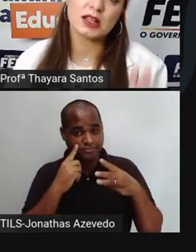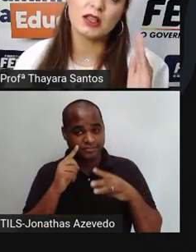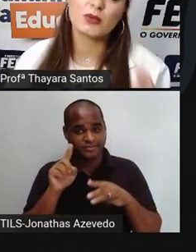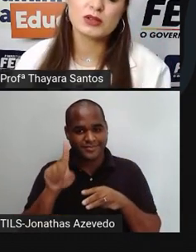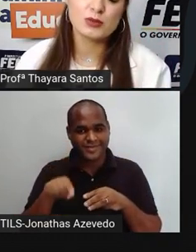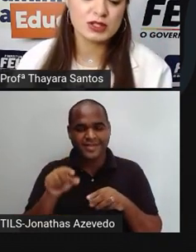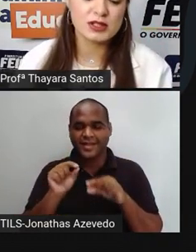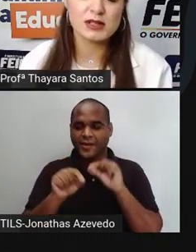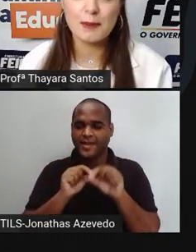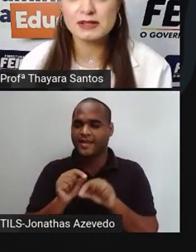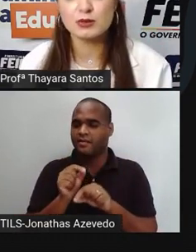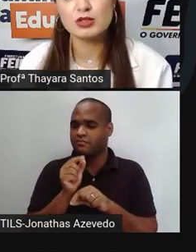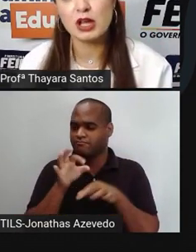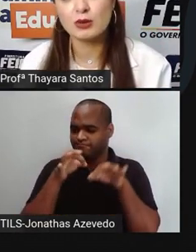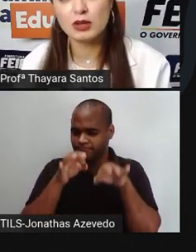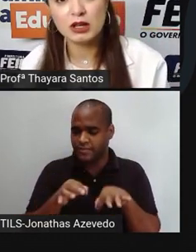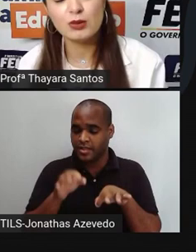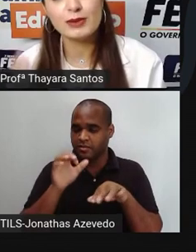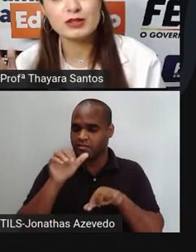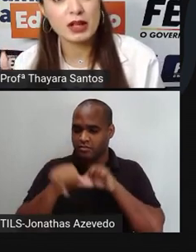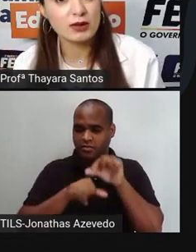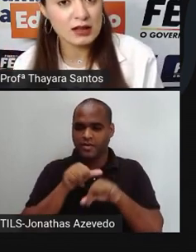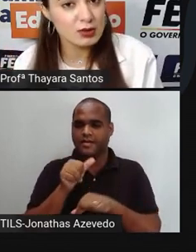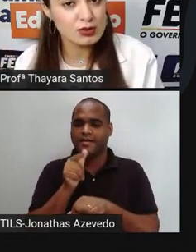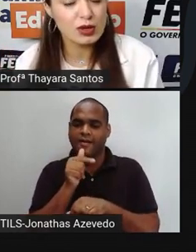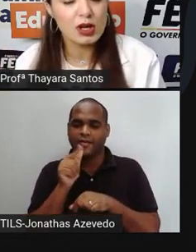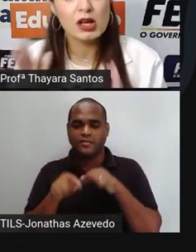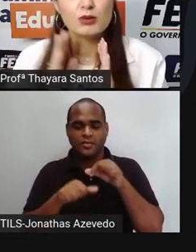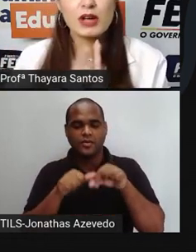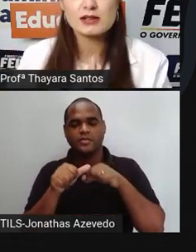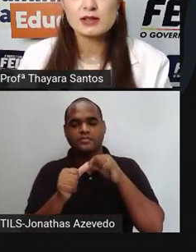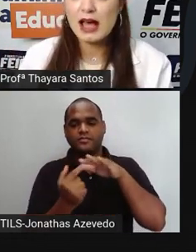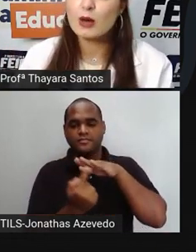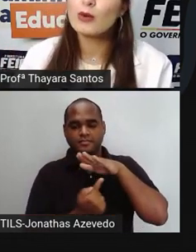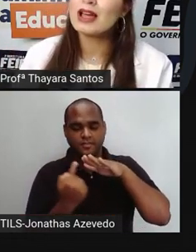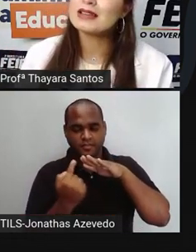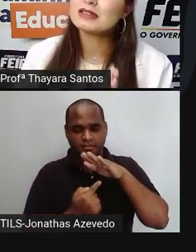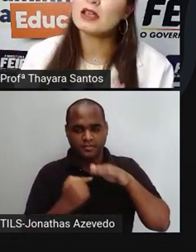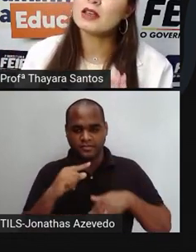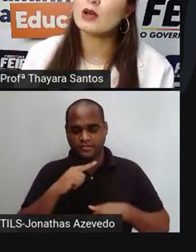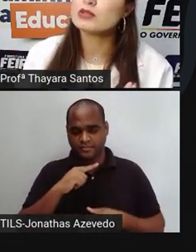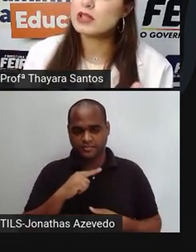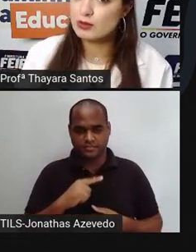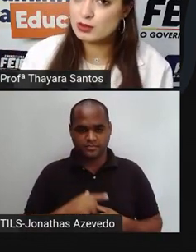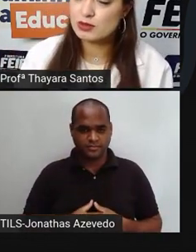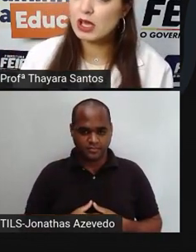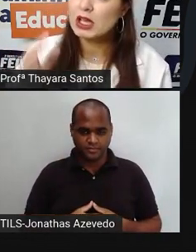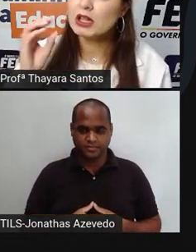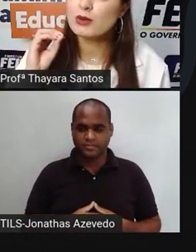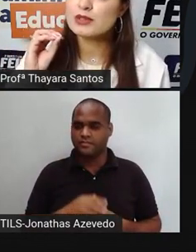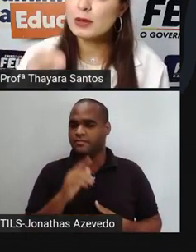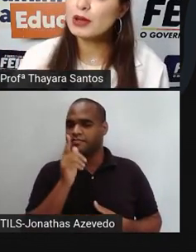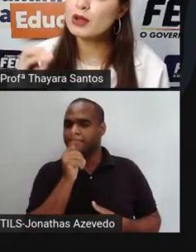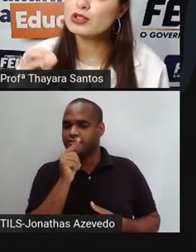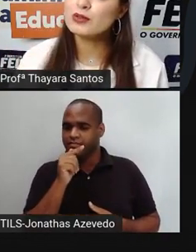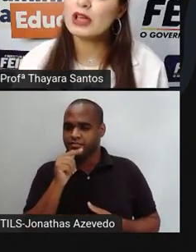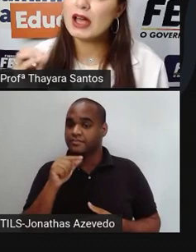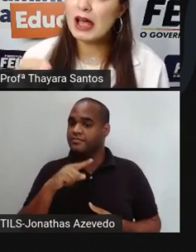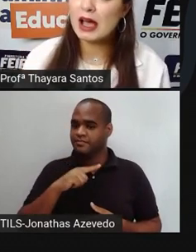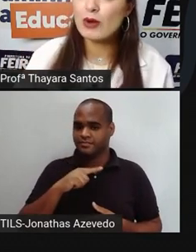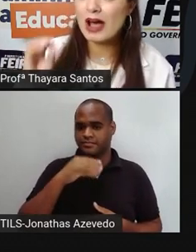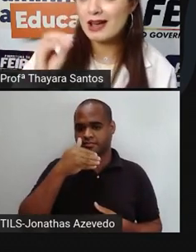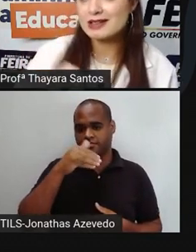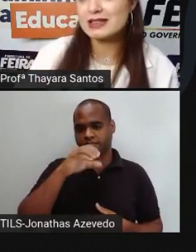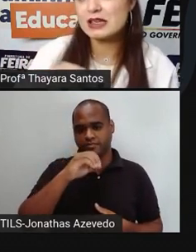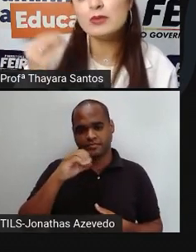exata em que uma substância passa do estado líquido para o estado gasoso. No caso da água, é 100 graus Celsius. Então, sempre que eu tiver